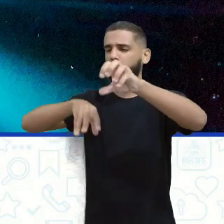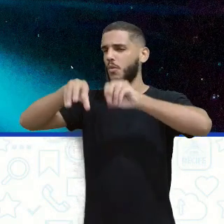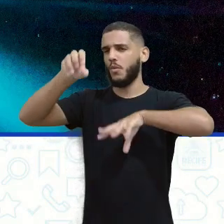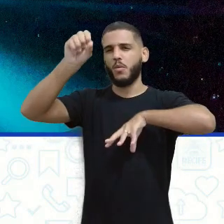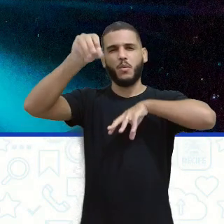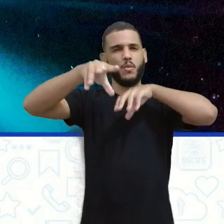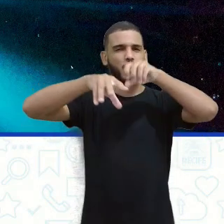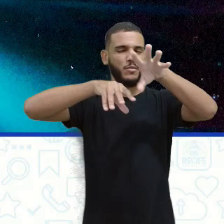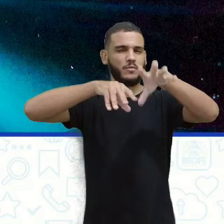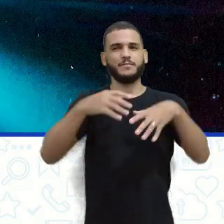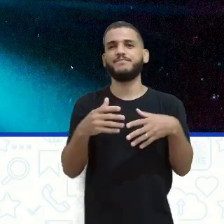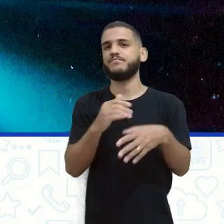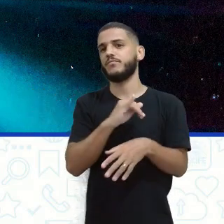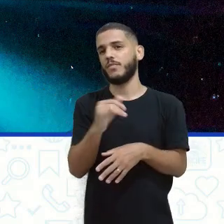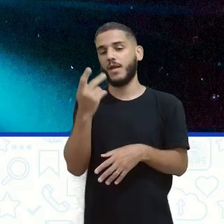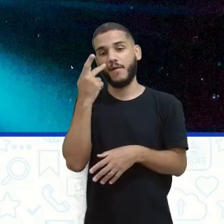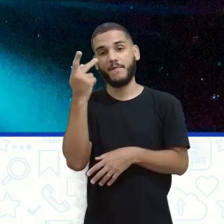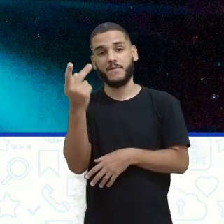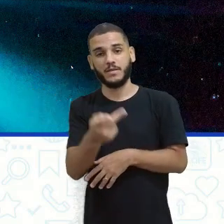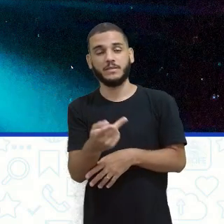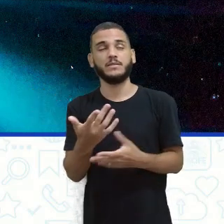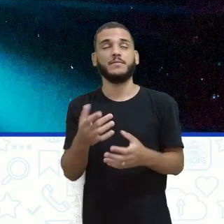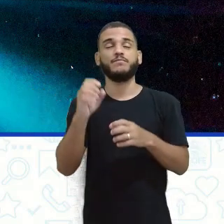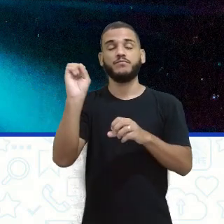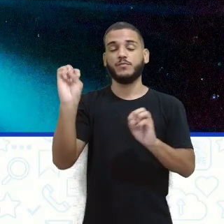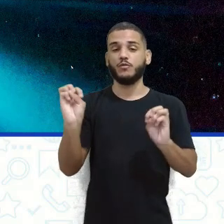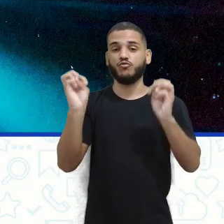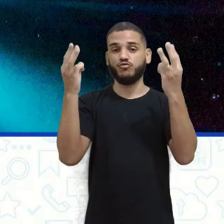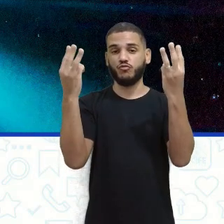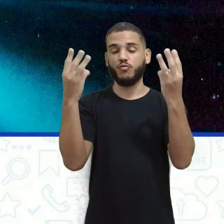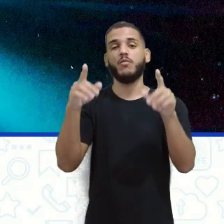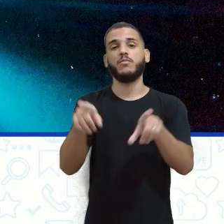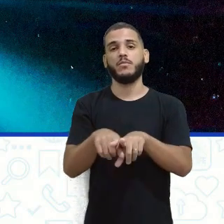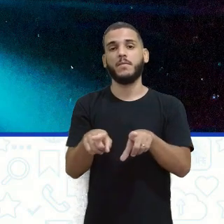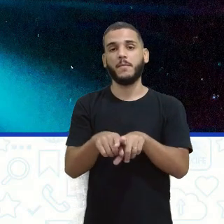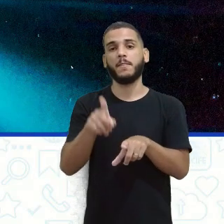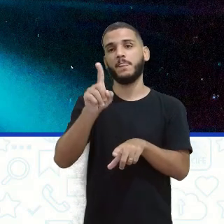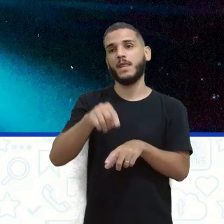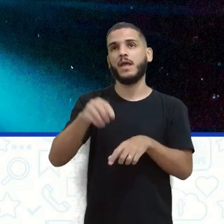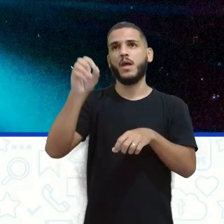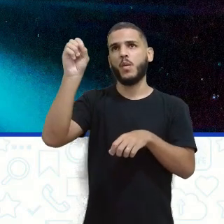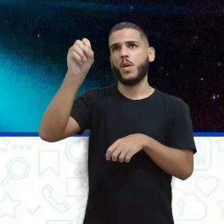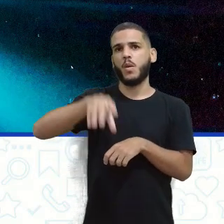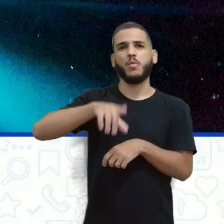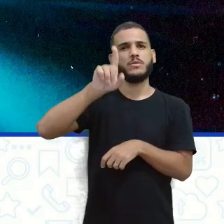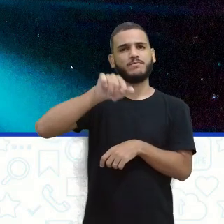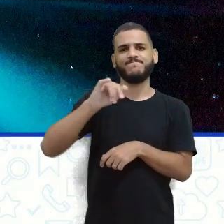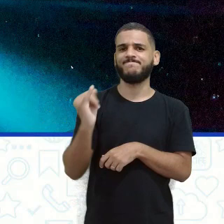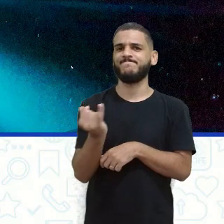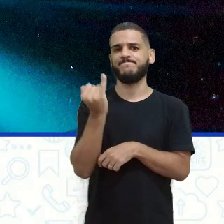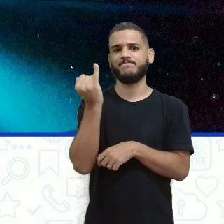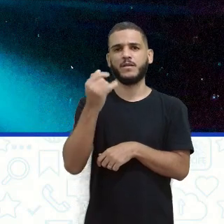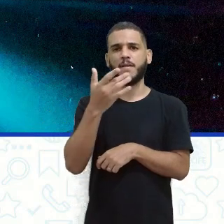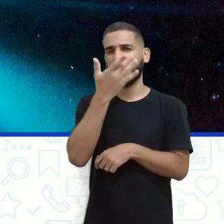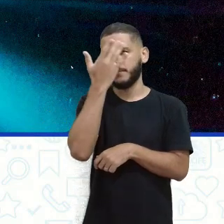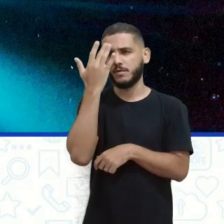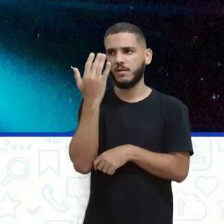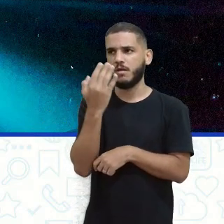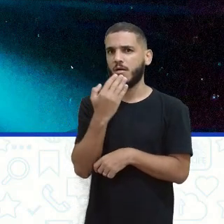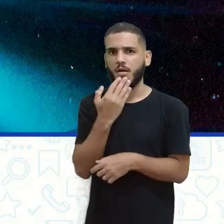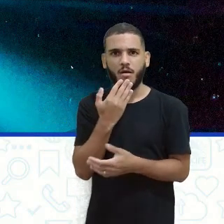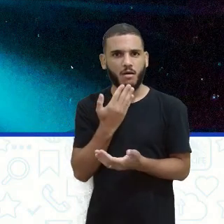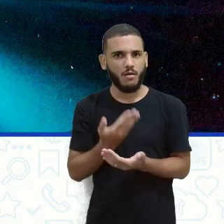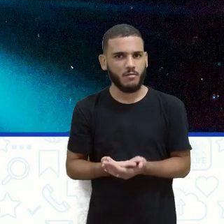um show, uma apresentação, a luz faz toda a diferença, né? Você fica maravilhado com aquelas cores e tudo mais.